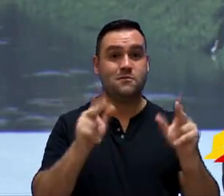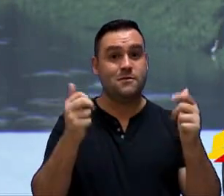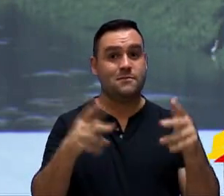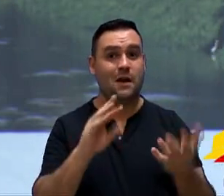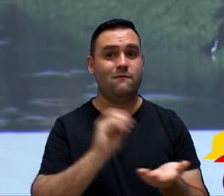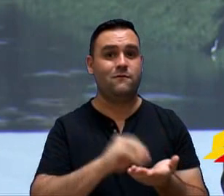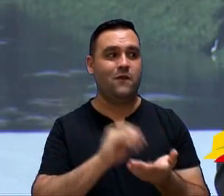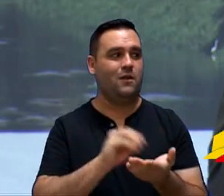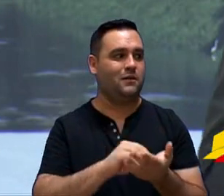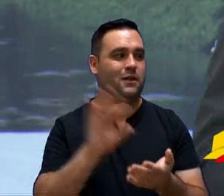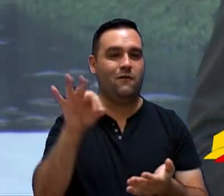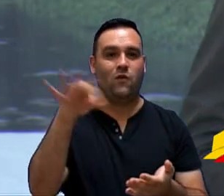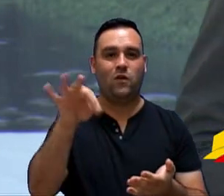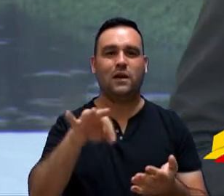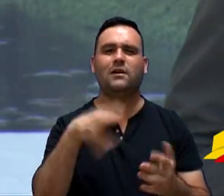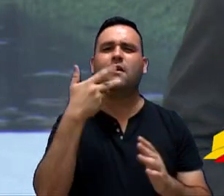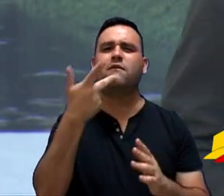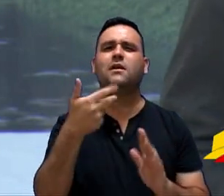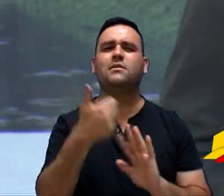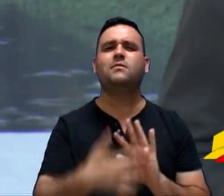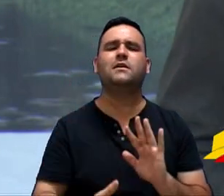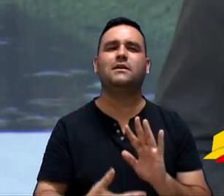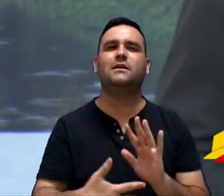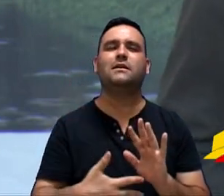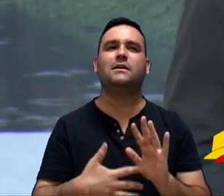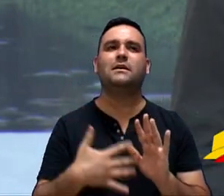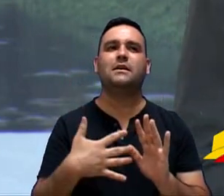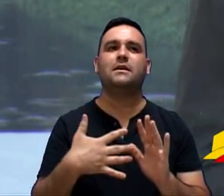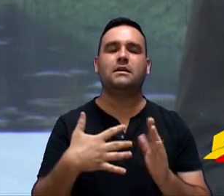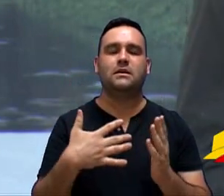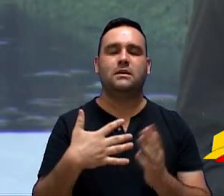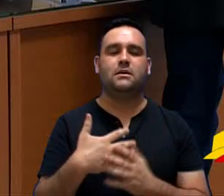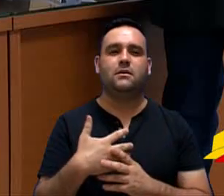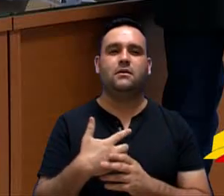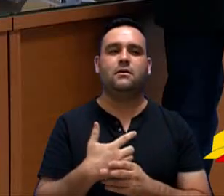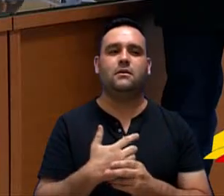falei, está faltando folha lá, para ele. Está dizendo que, um pouco mais à frente,